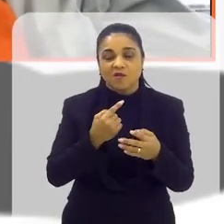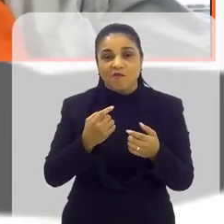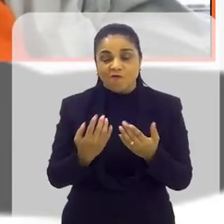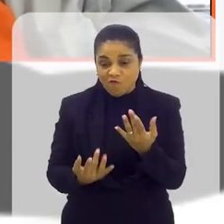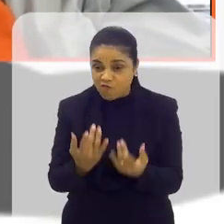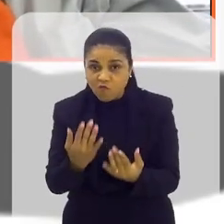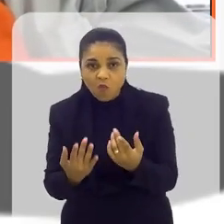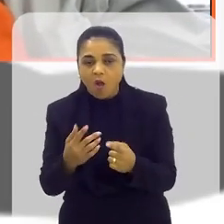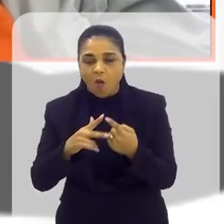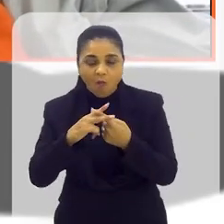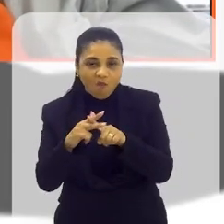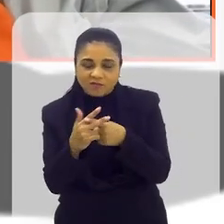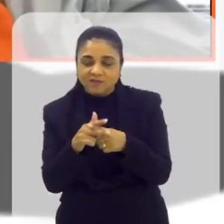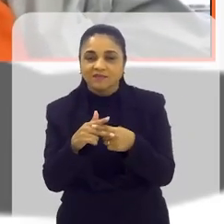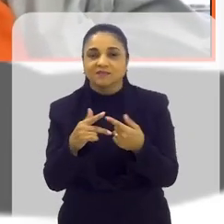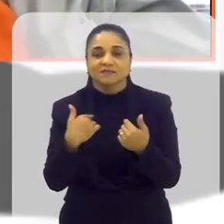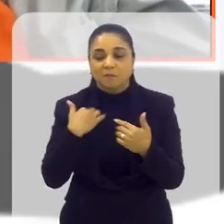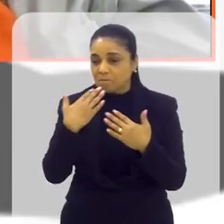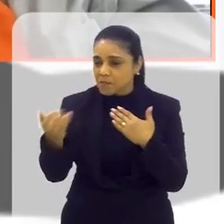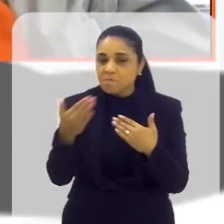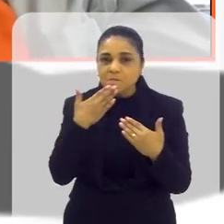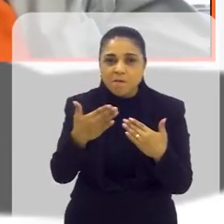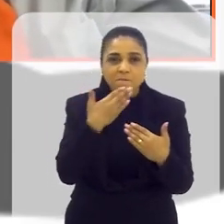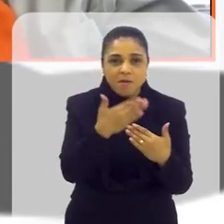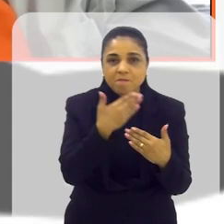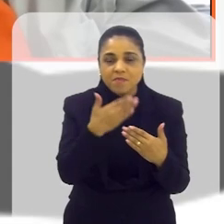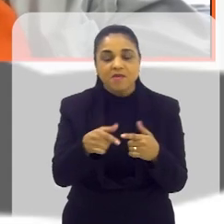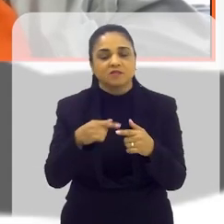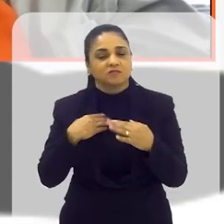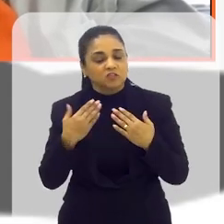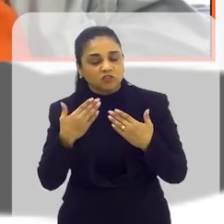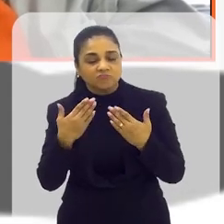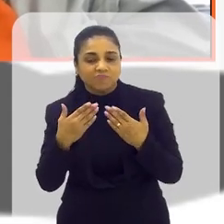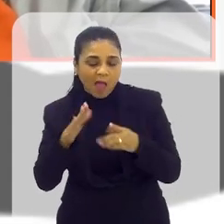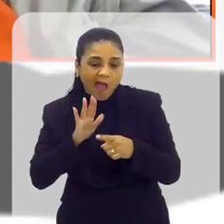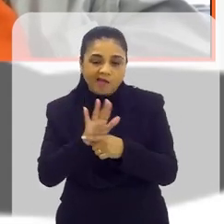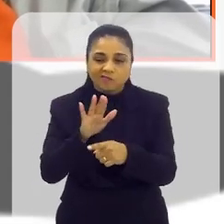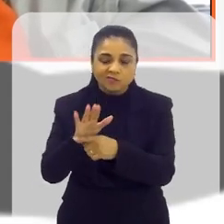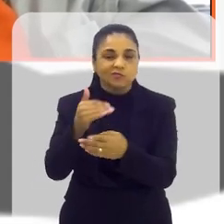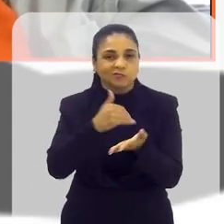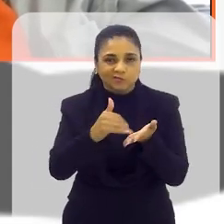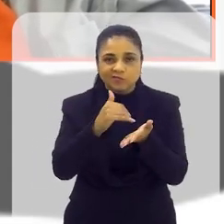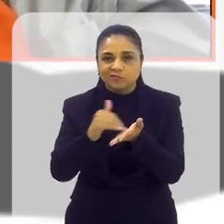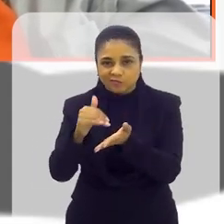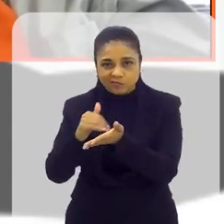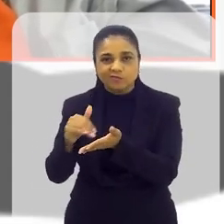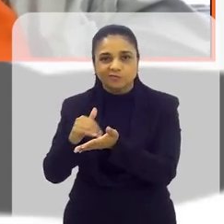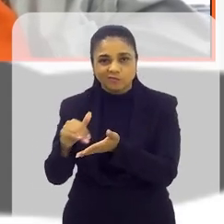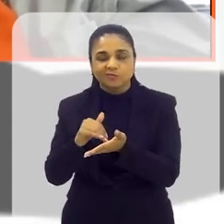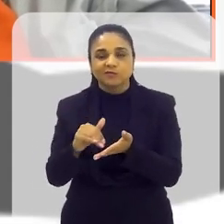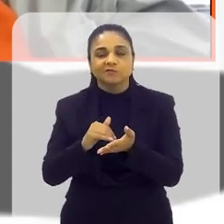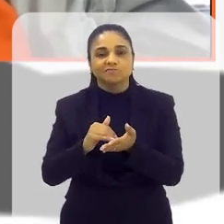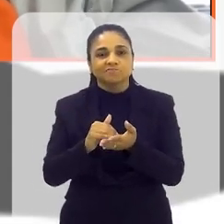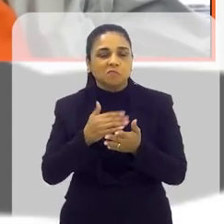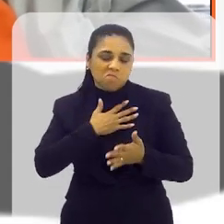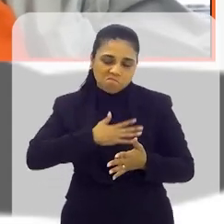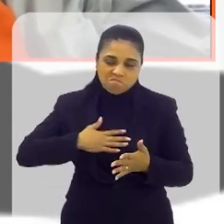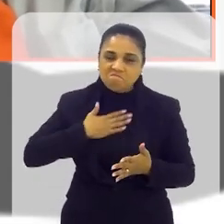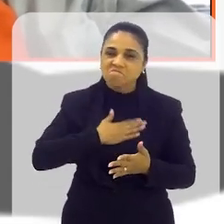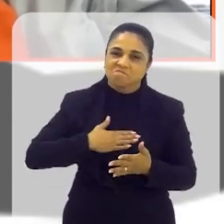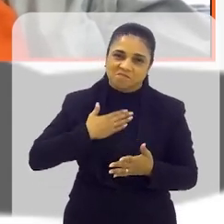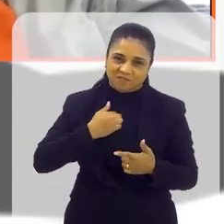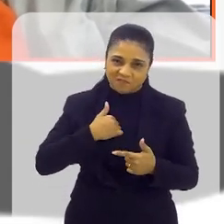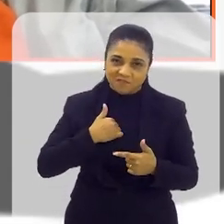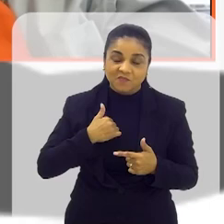fogão, é tudo. E a gente tenta atender todas as secretarias lá com muito afio,